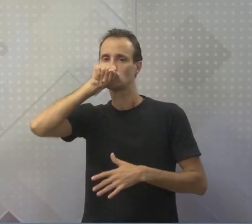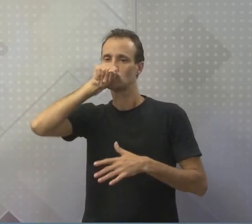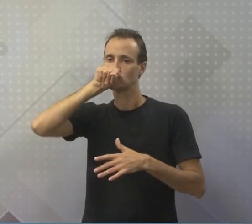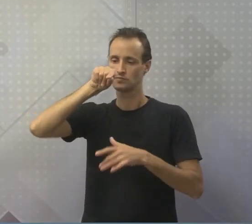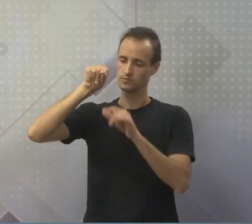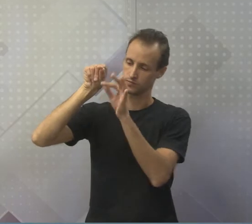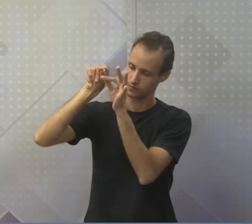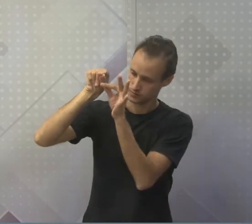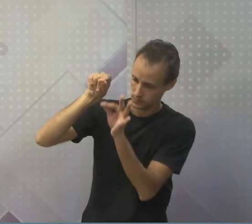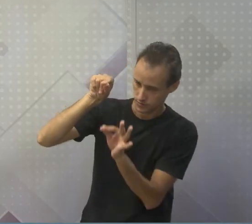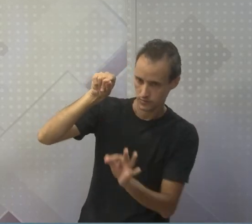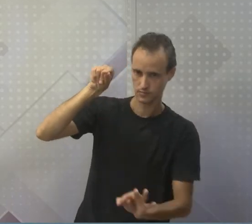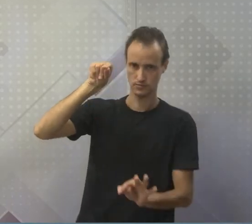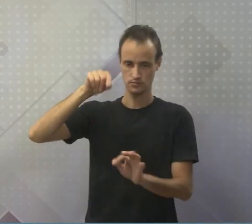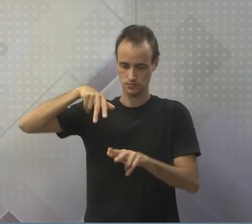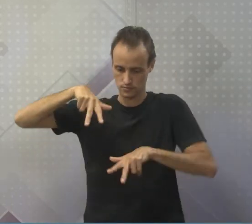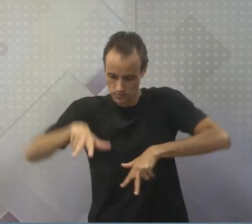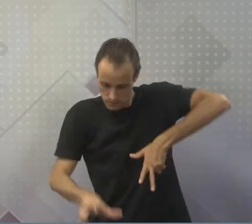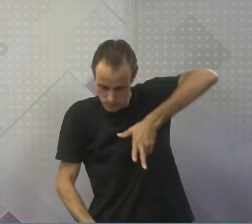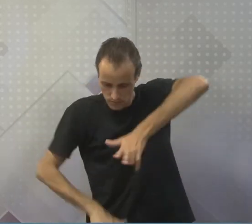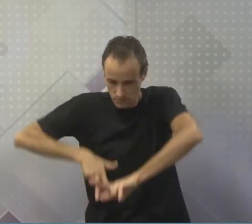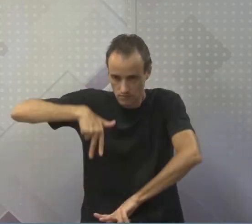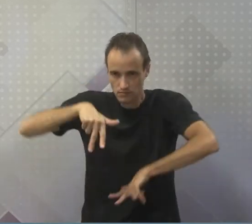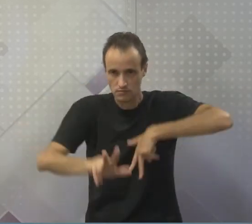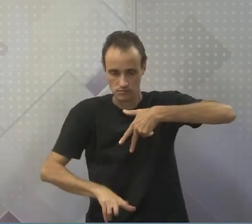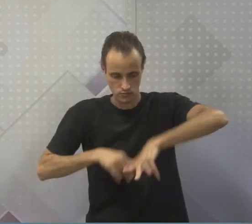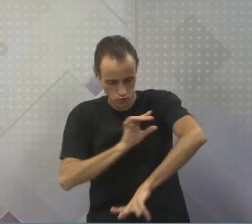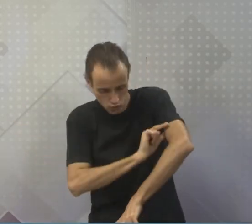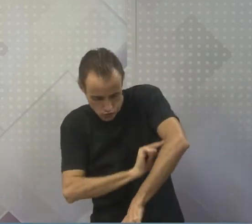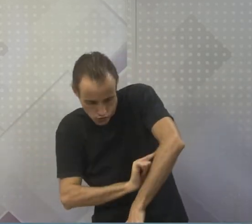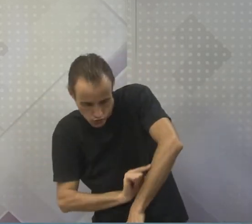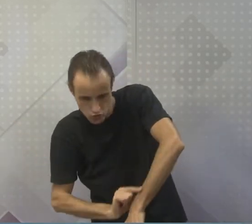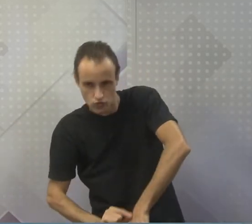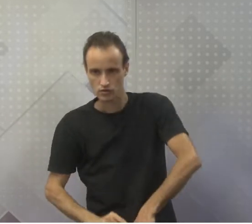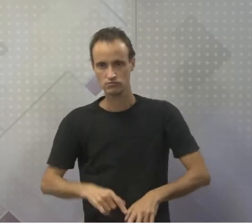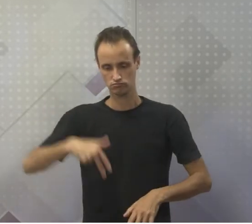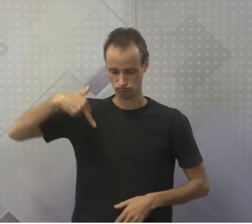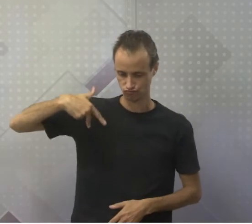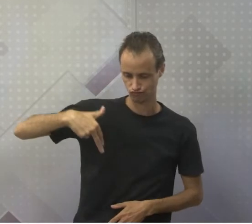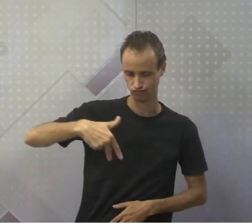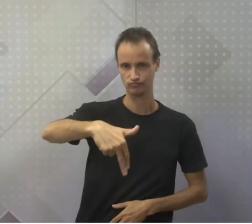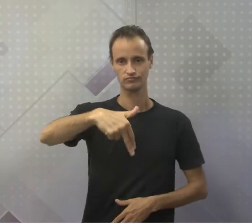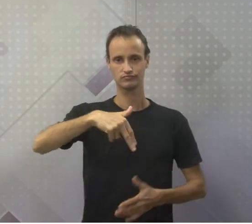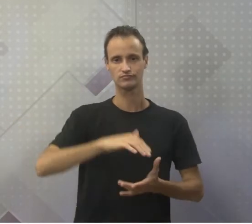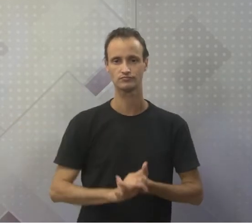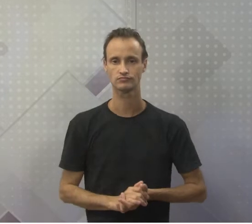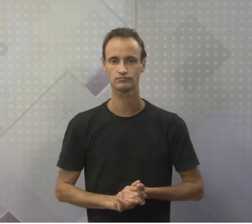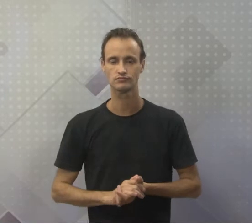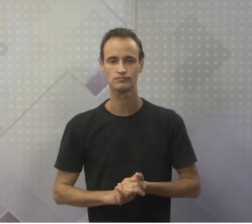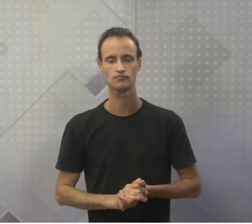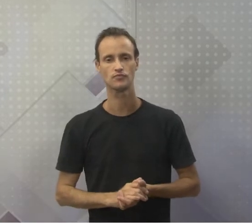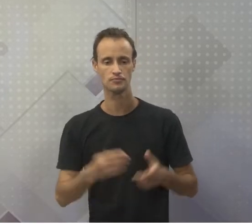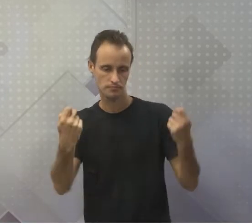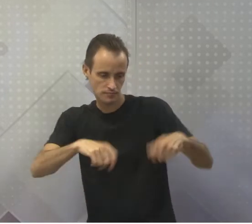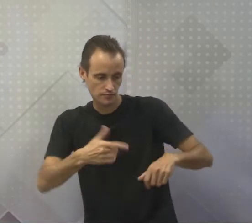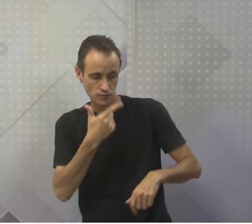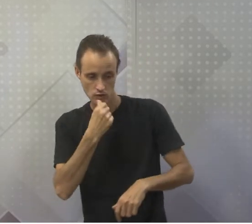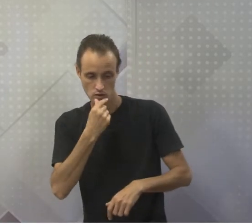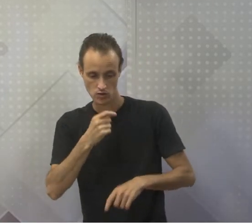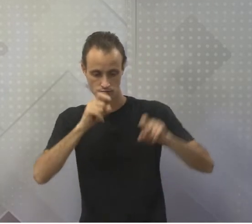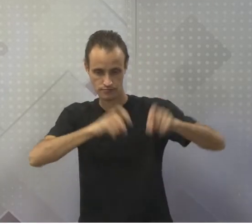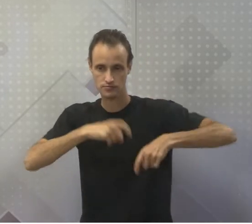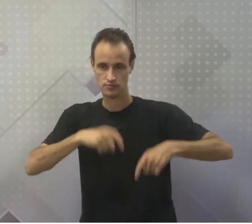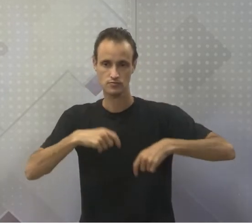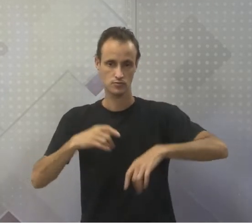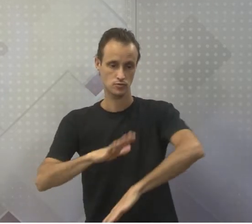você fosse pegando os animais para formar um animal superior. Isso é uma ideia de superioridade. É preciso que o homem possa cultivar o milho. Darei-lhe